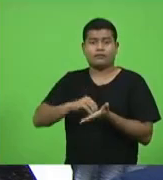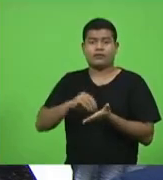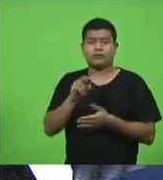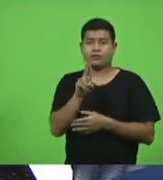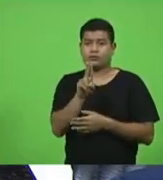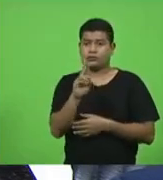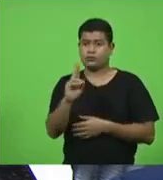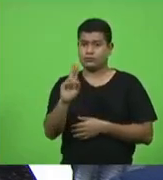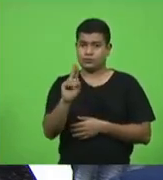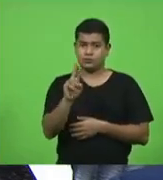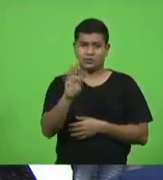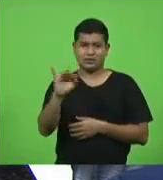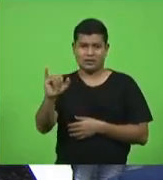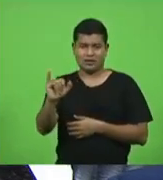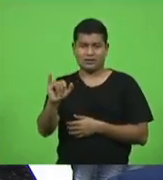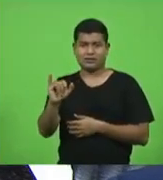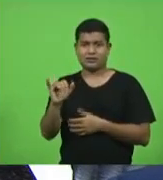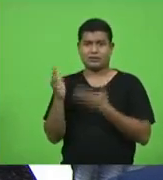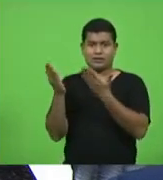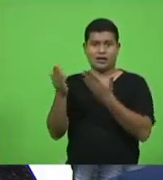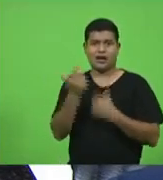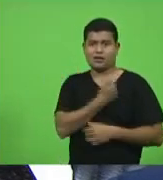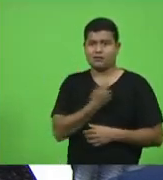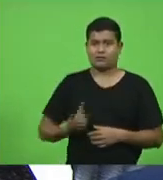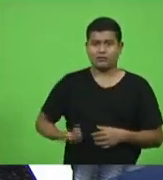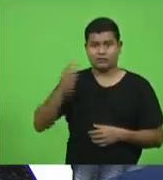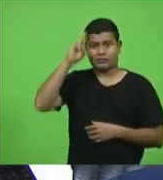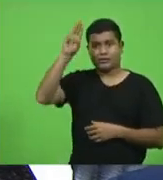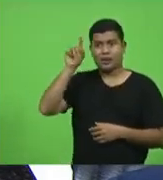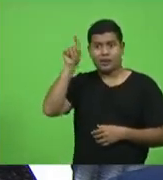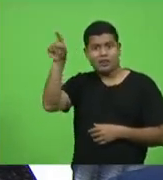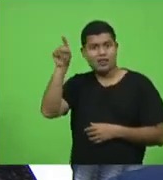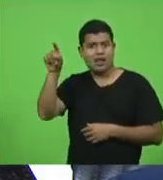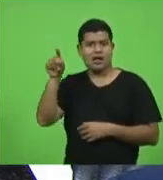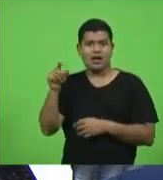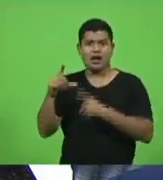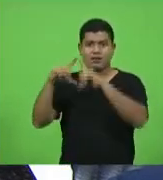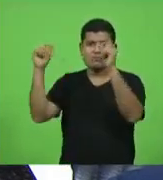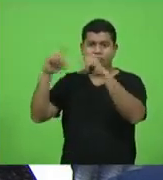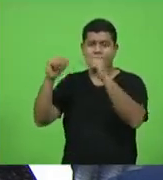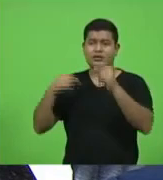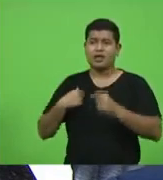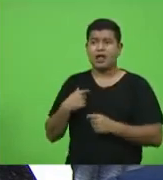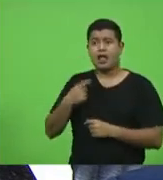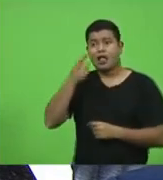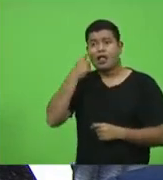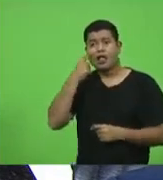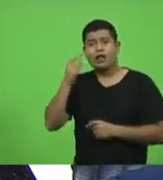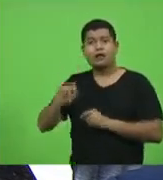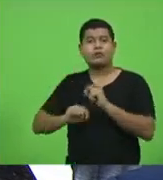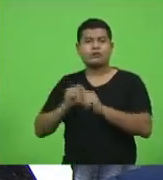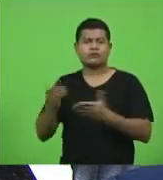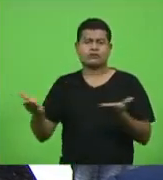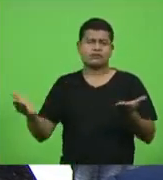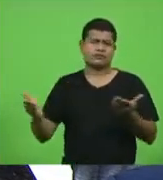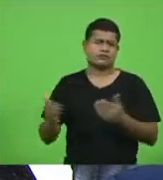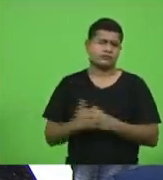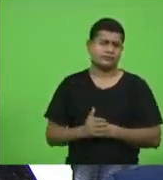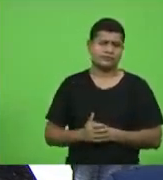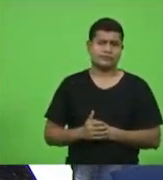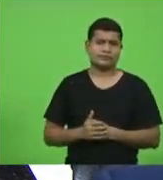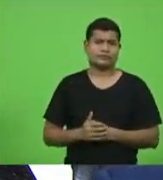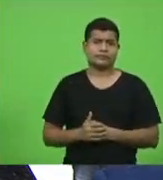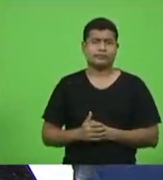22 e o governador está lá em brasília correndo atrás não se sabe do que senhor presidente muito obrigado um minuto